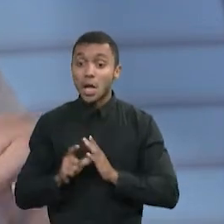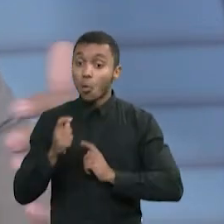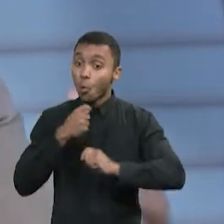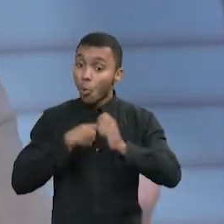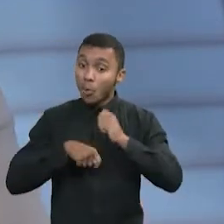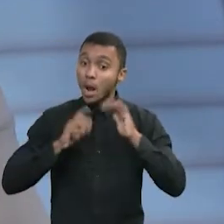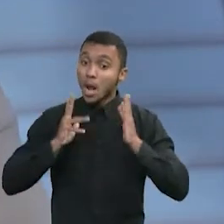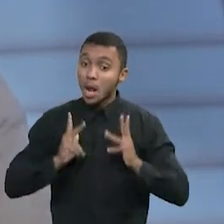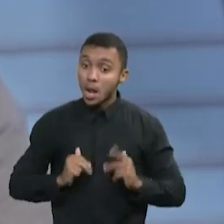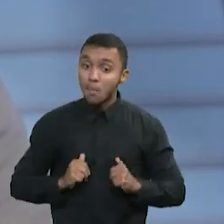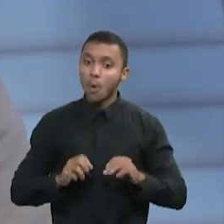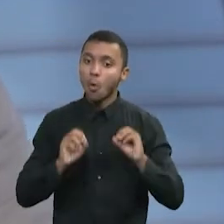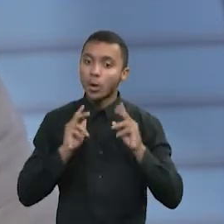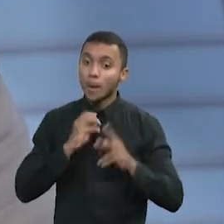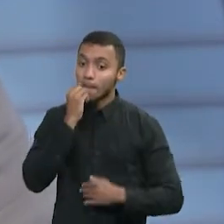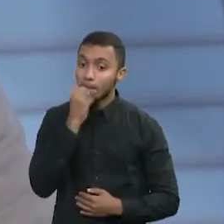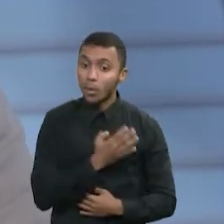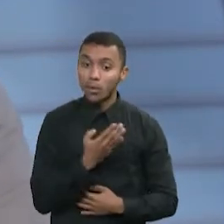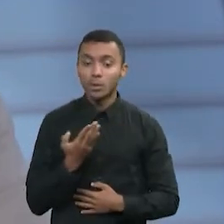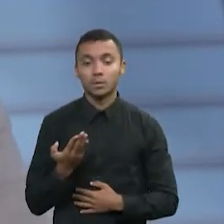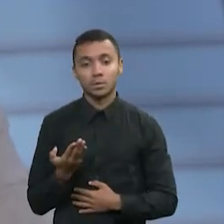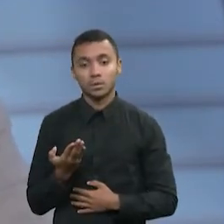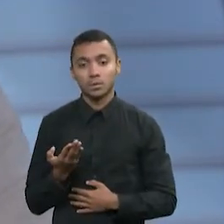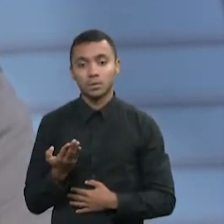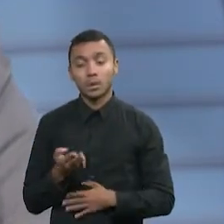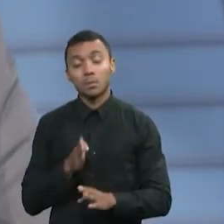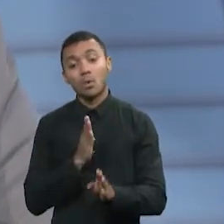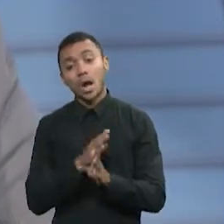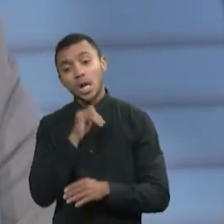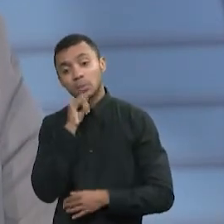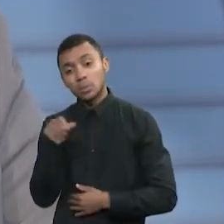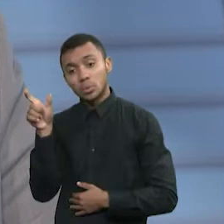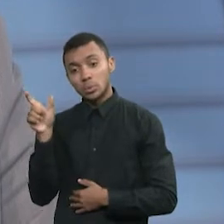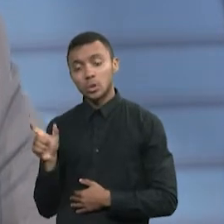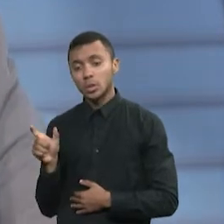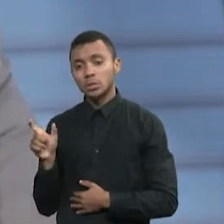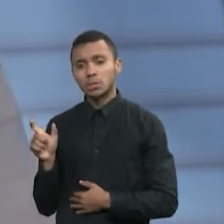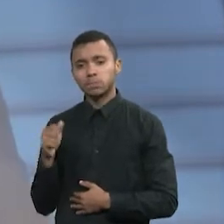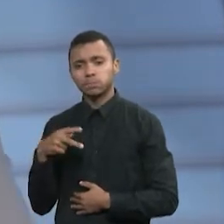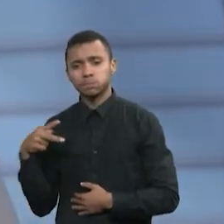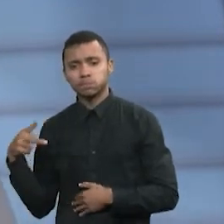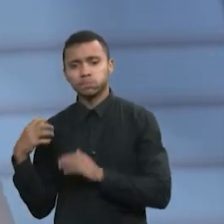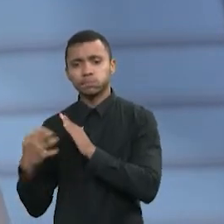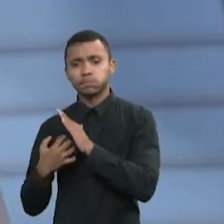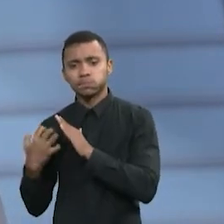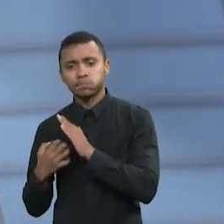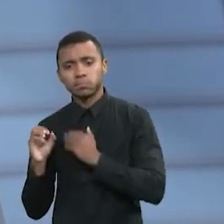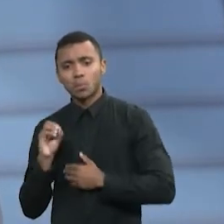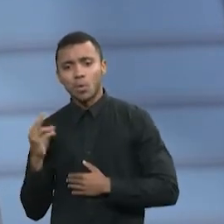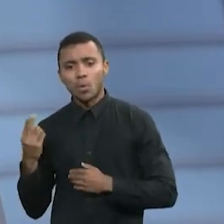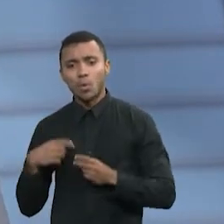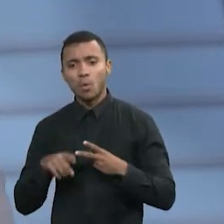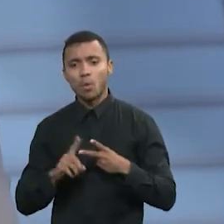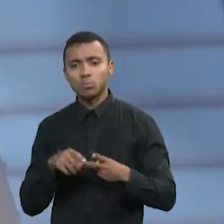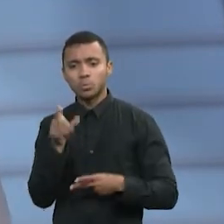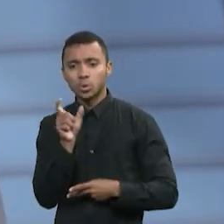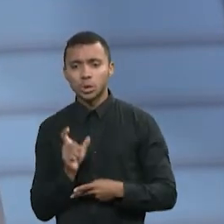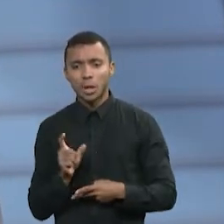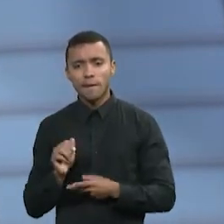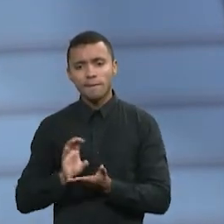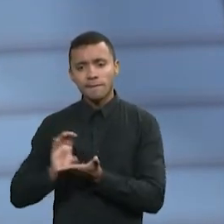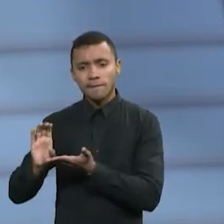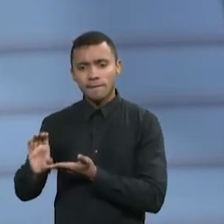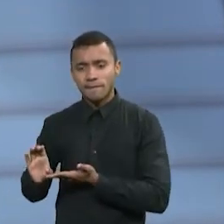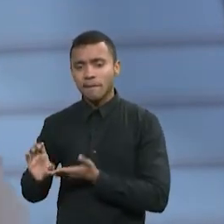contabilidade fechada, porque não tem como o sócio diretor ou o sócio investidor de uma empresa fazer a sua